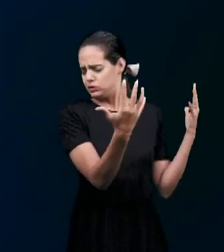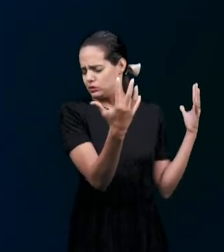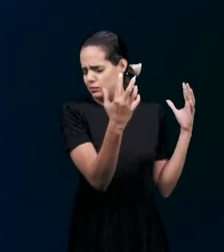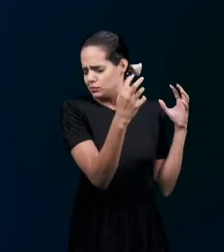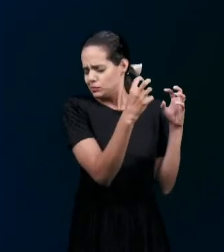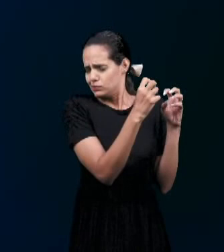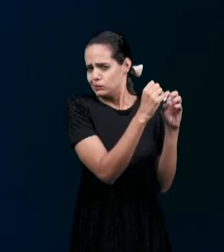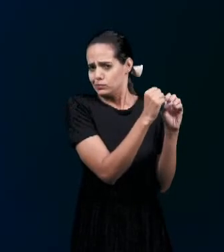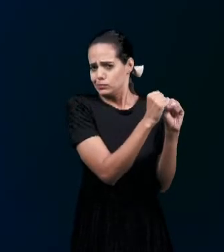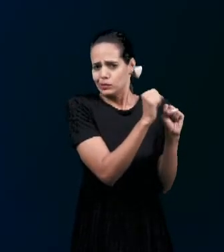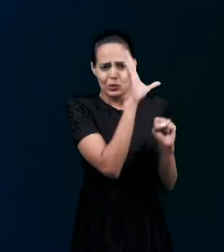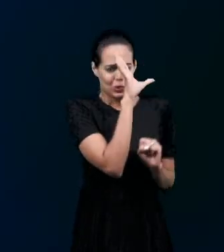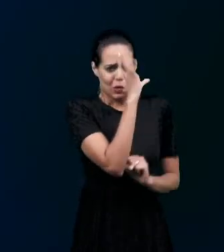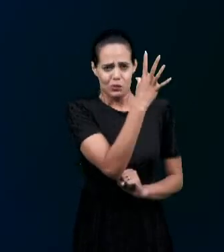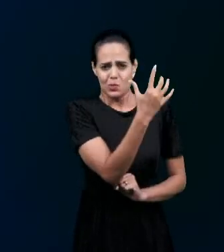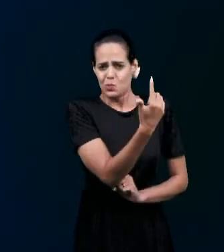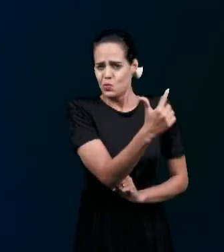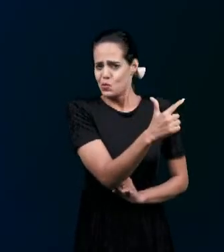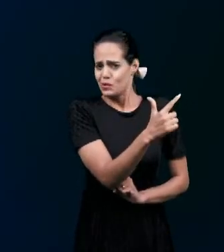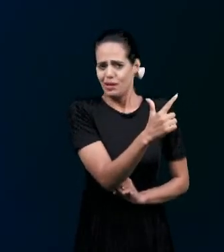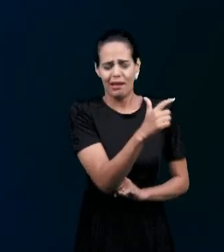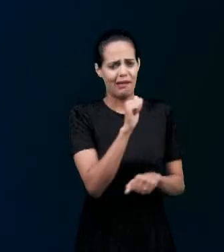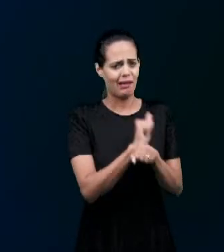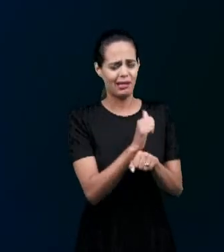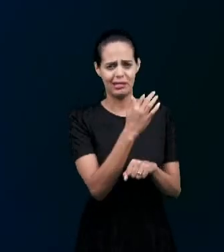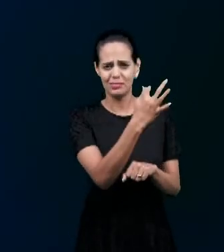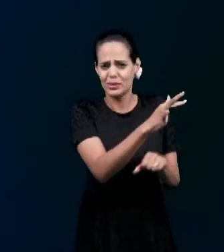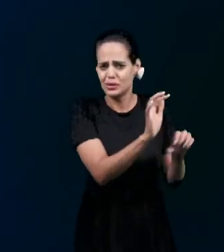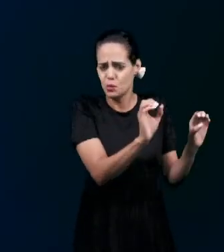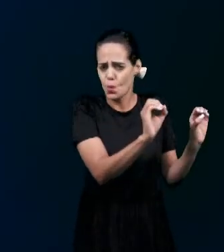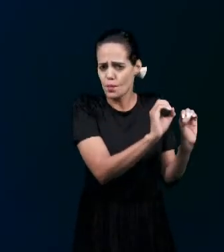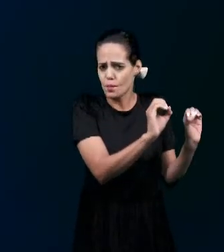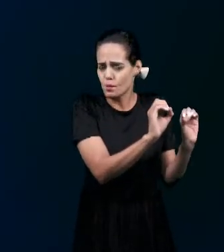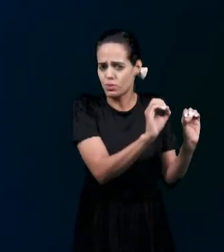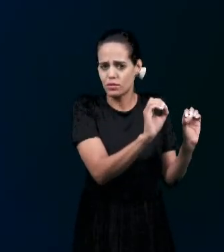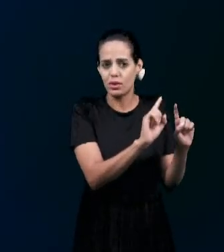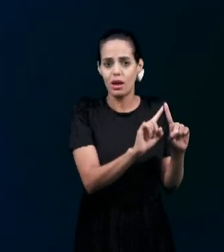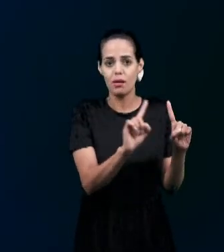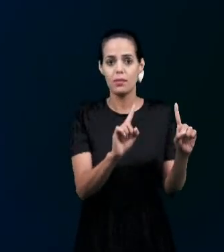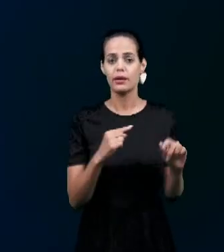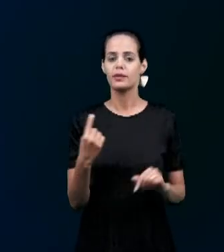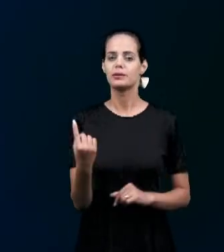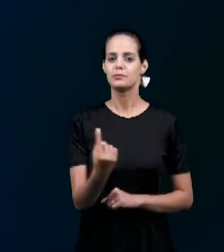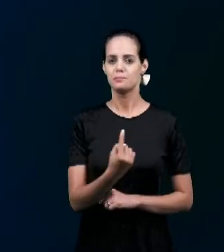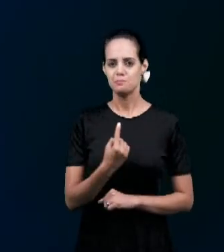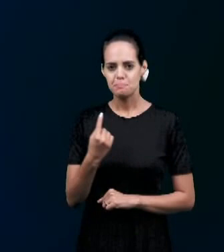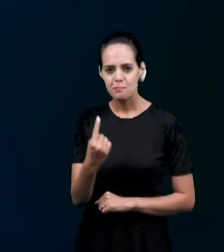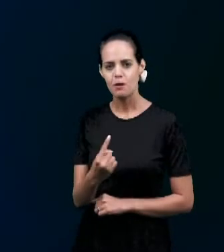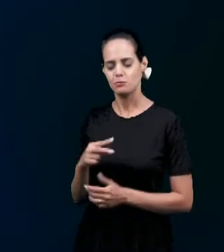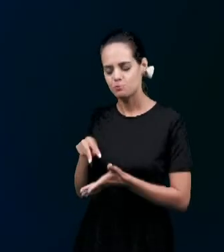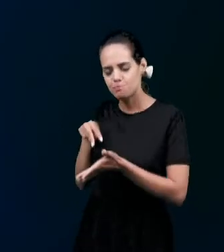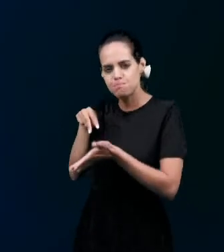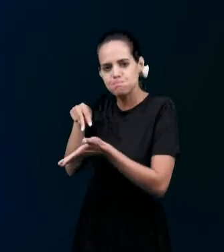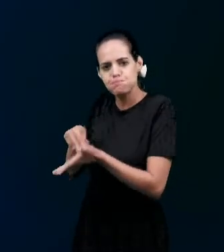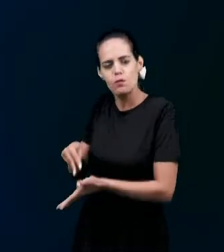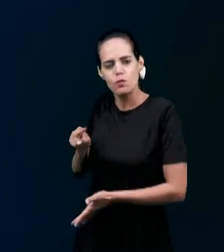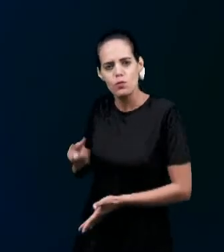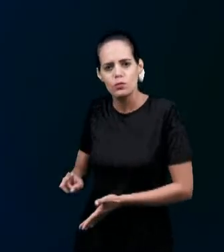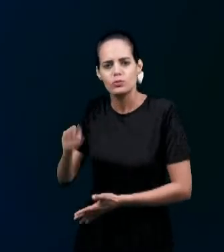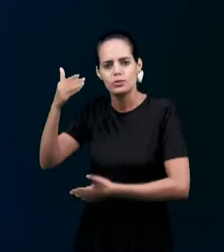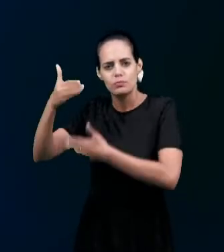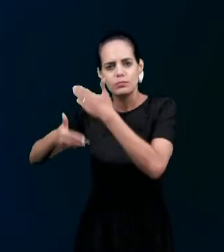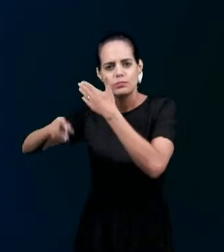esperança Mas nós estamos Estamos E vamos permanecer Com os nossos passos Firmados no Senhor Jesus